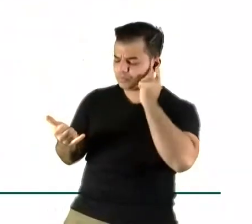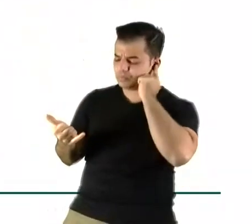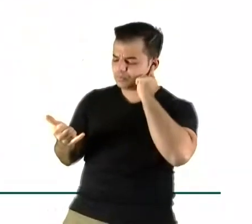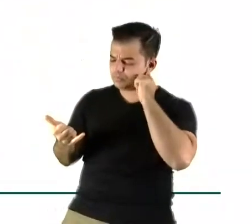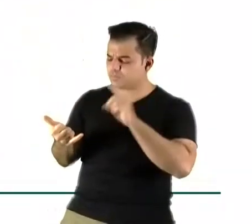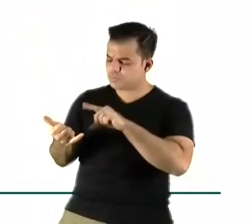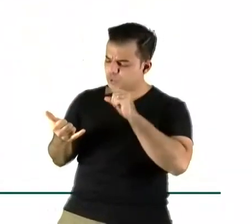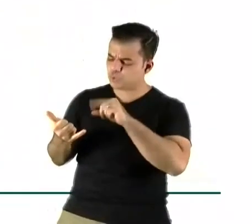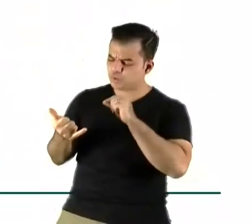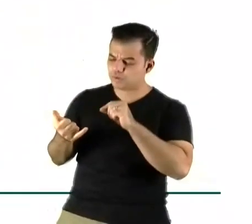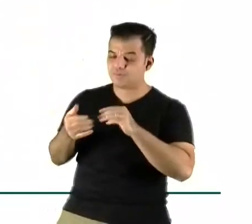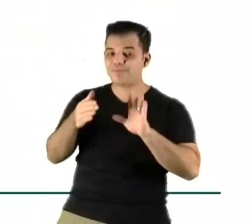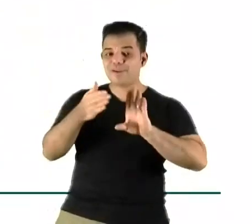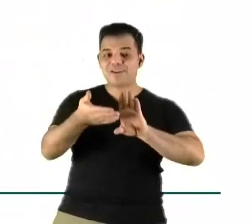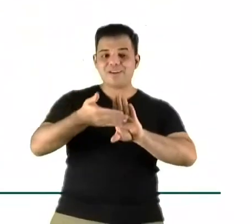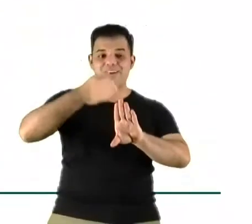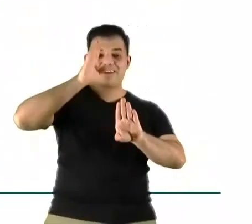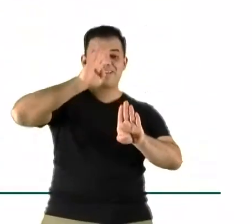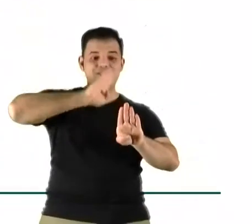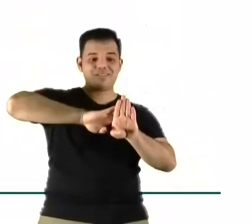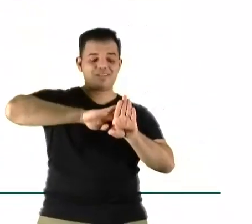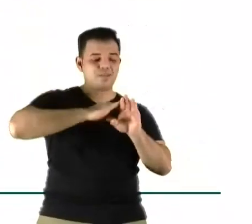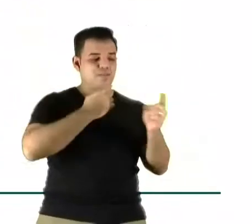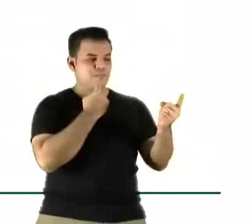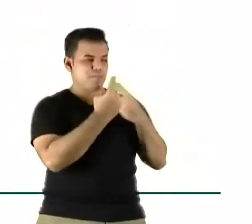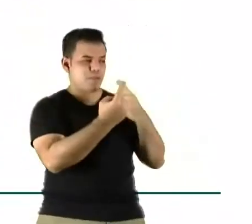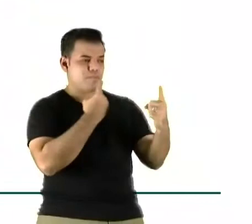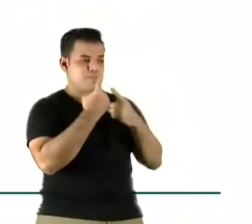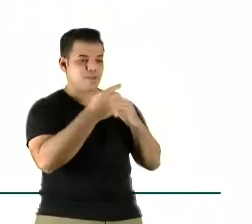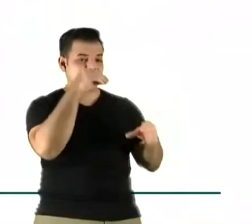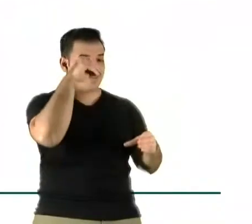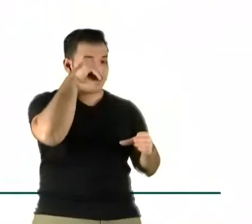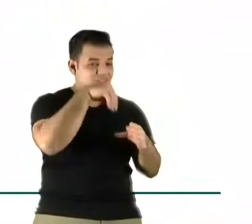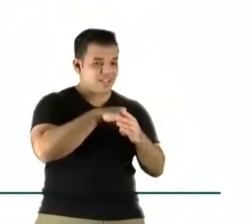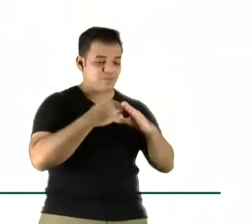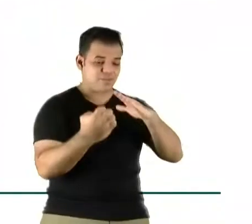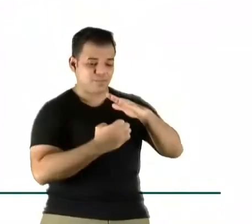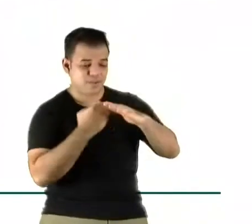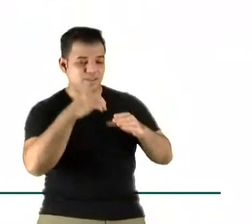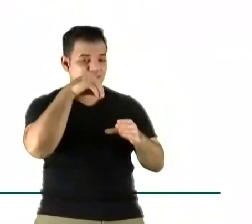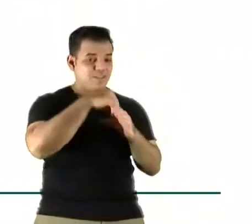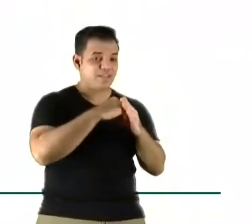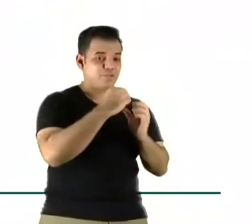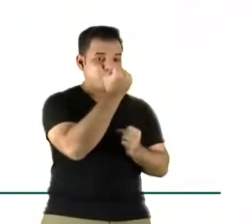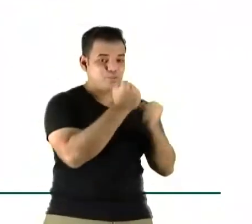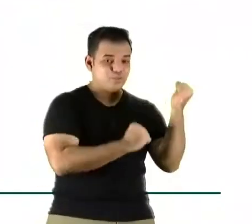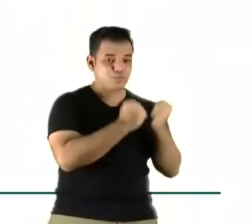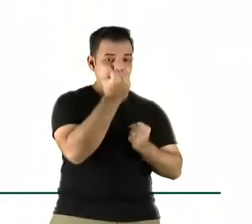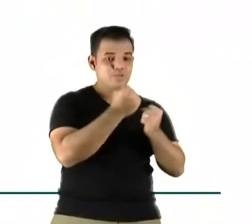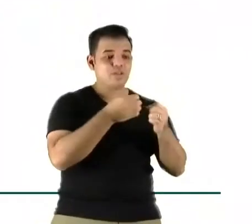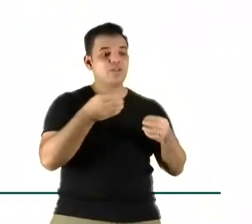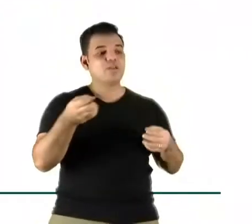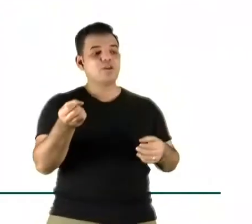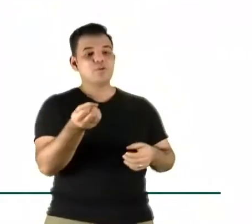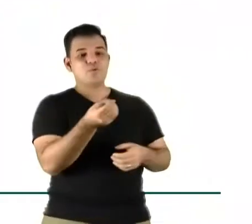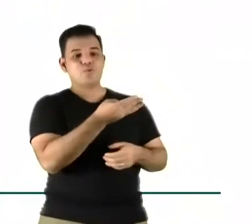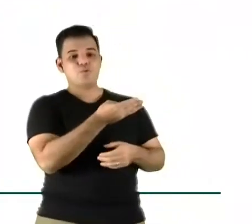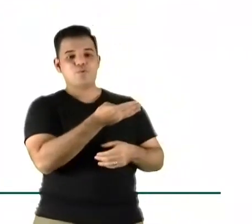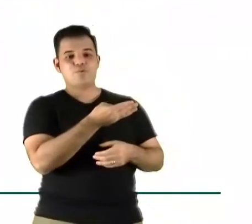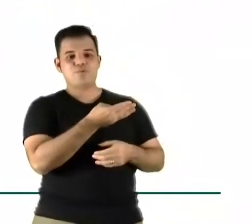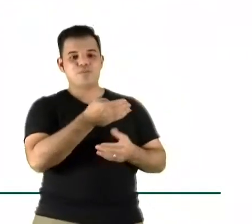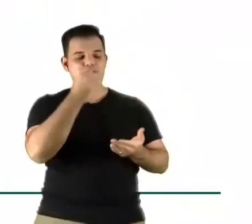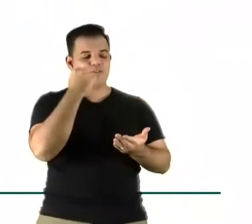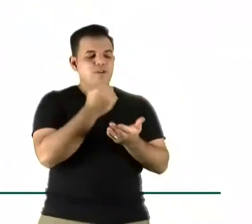tipo de diálogo que a gente tem aqui dentro da indústria, tem toda essa nova definição de como me